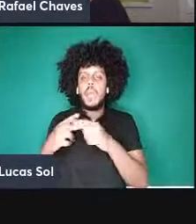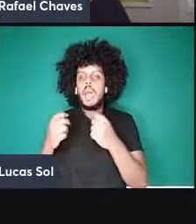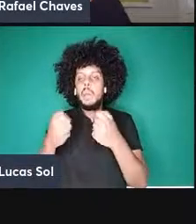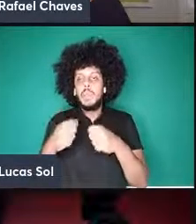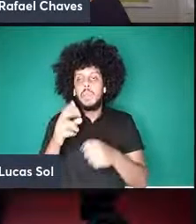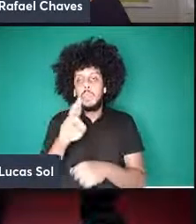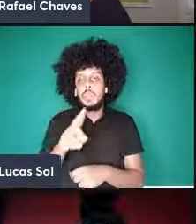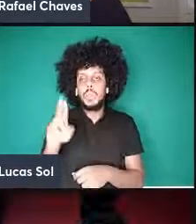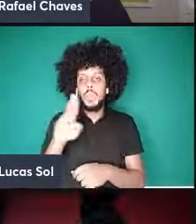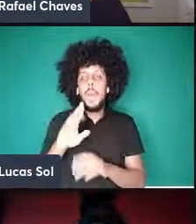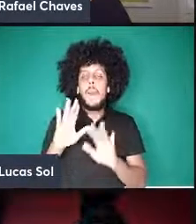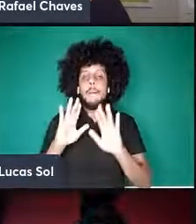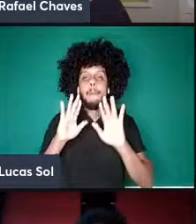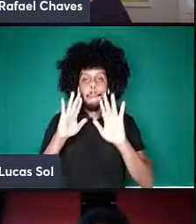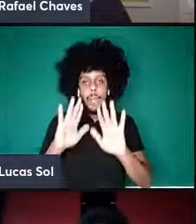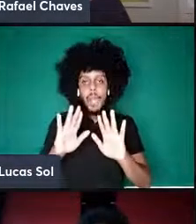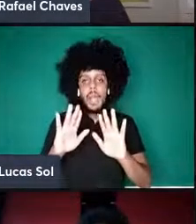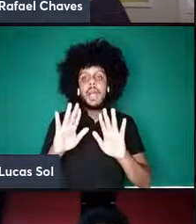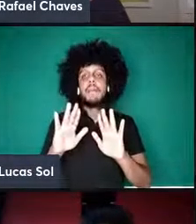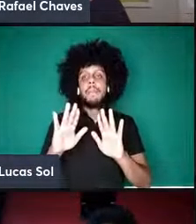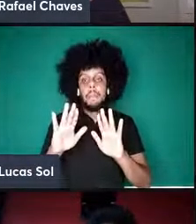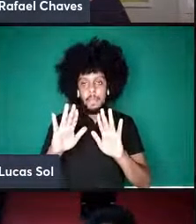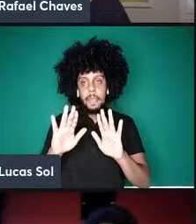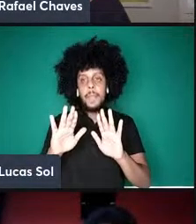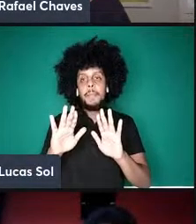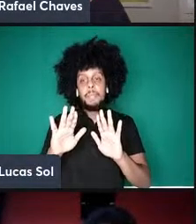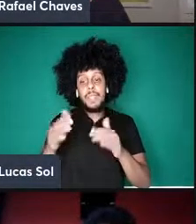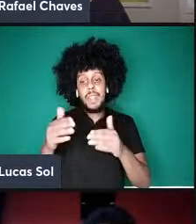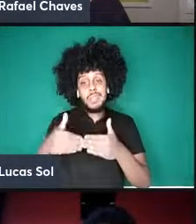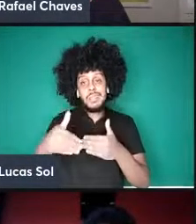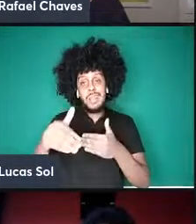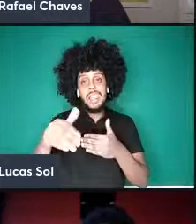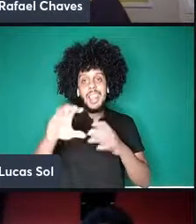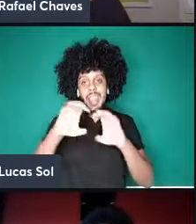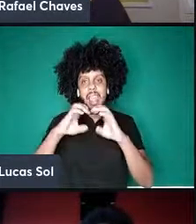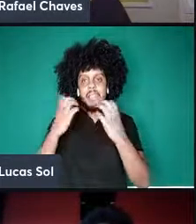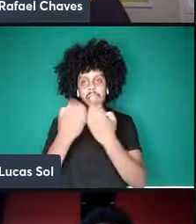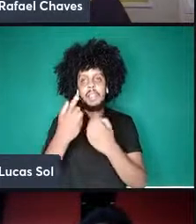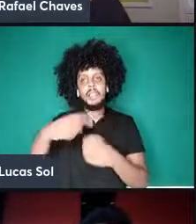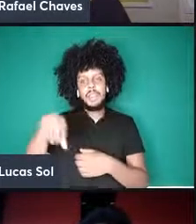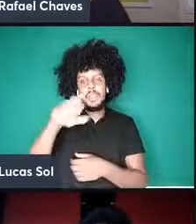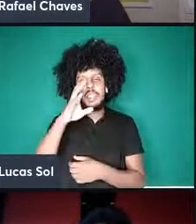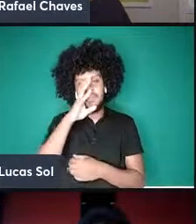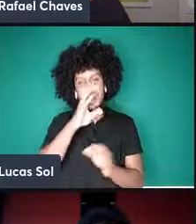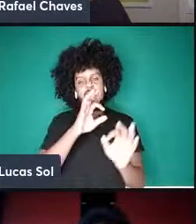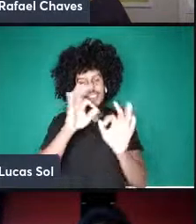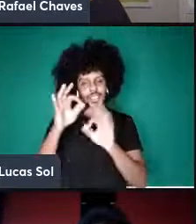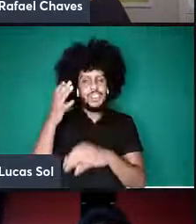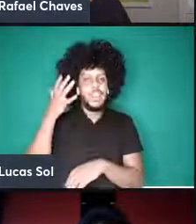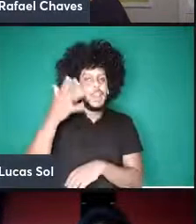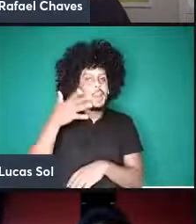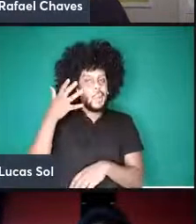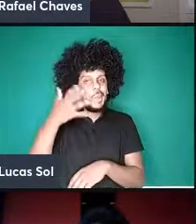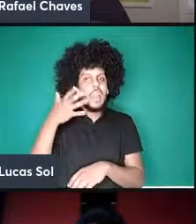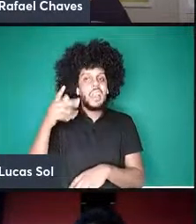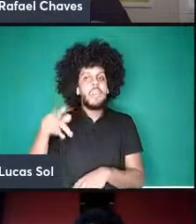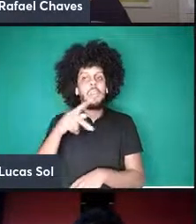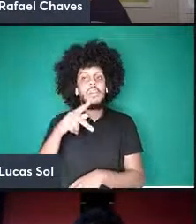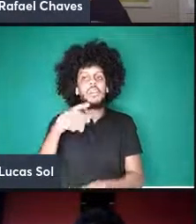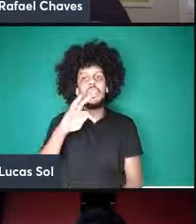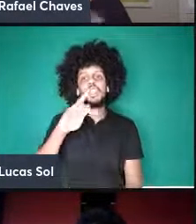dessa desse evento vocês vão ter a chance por exemplo de escutar sobre na palestra do professor Tiago